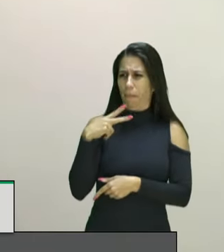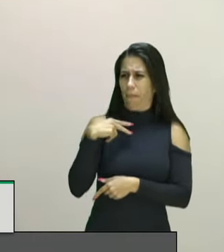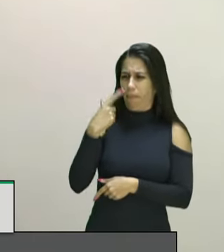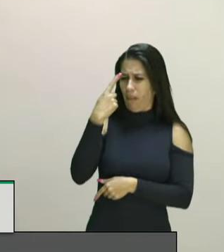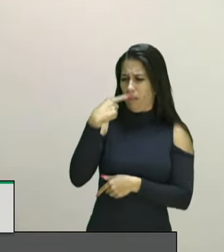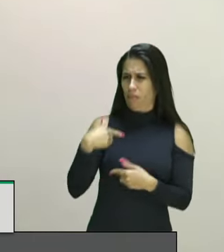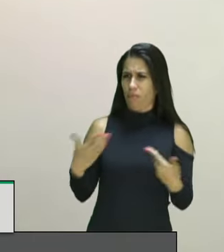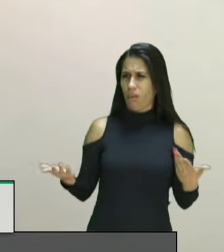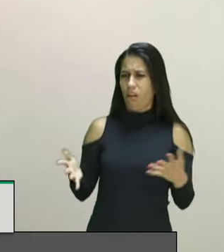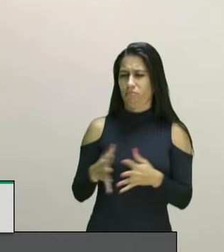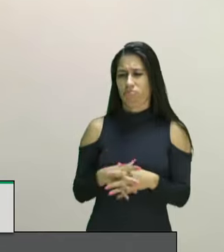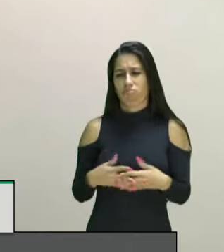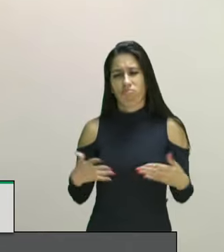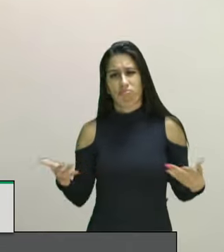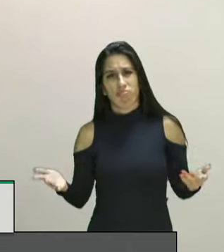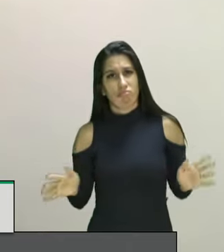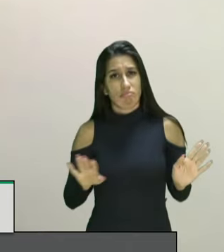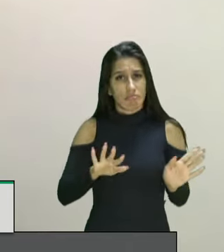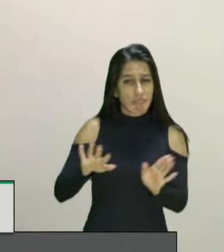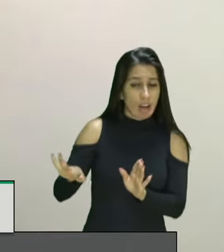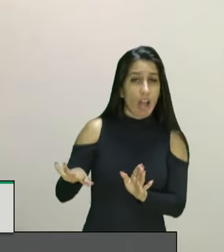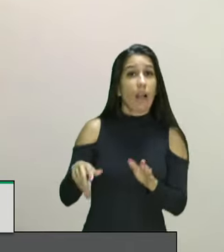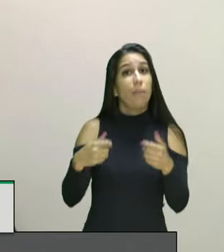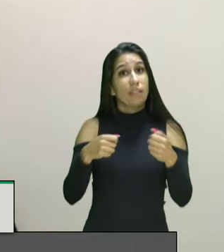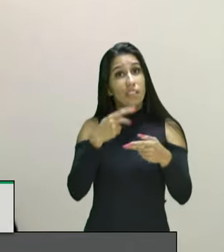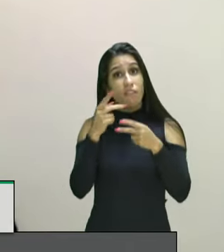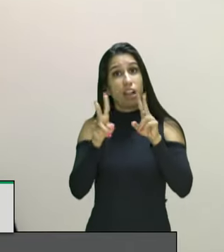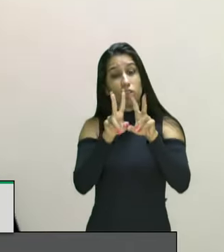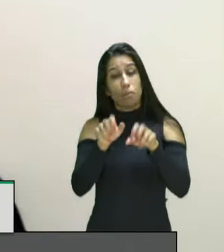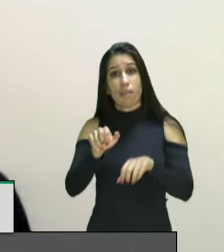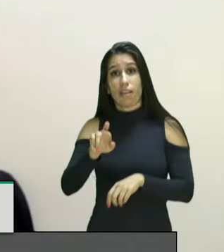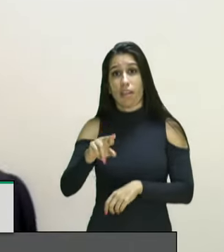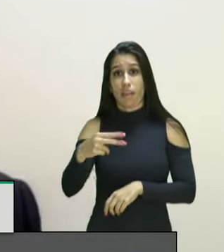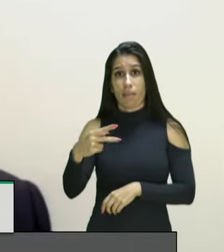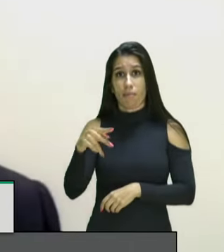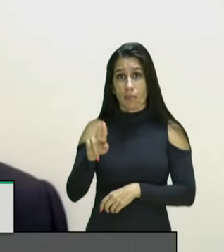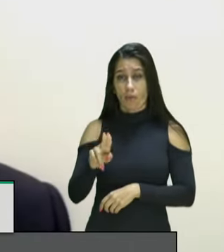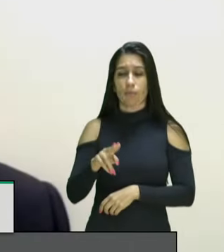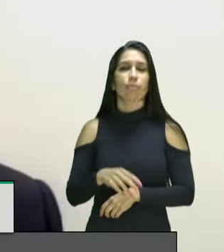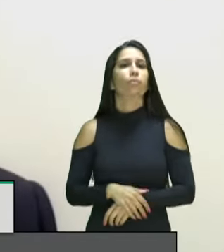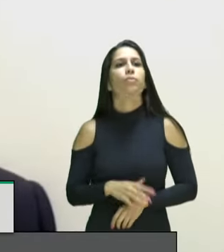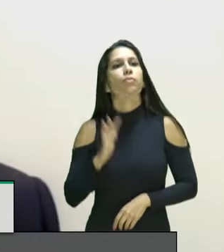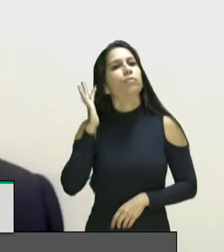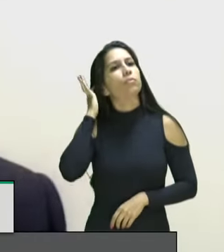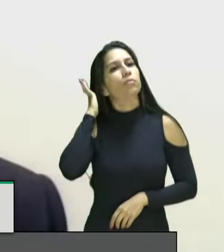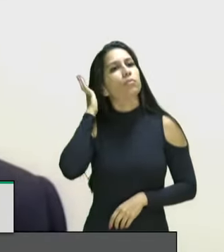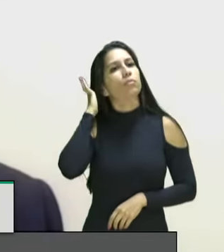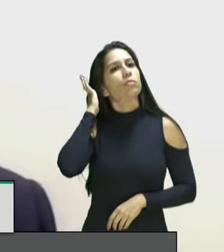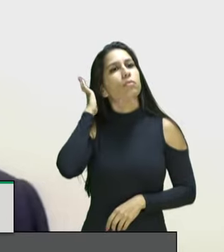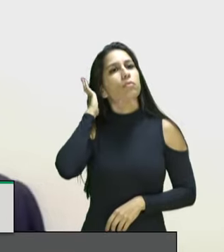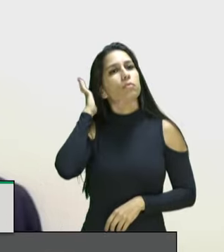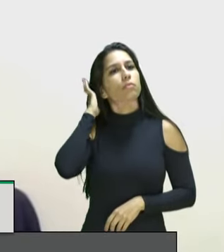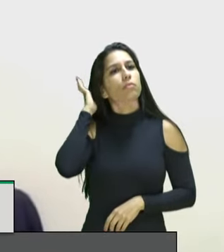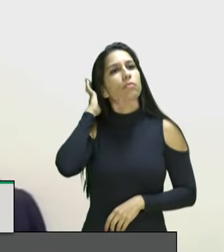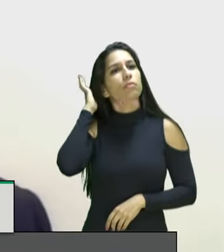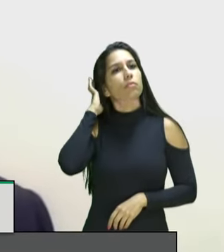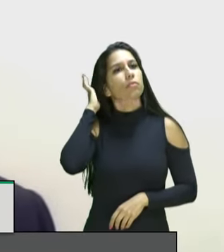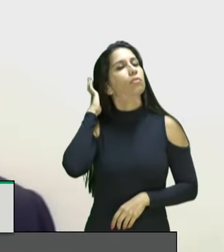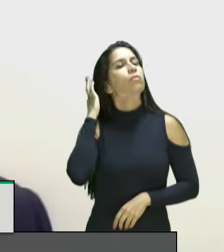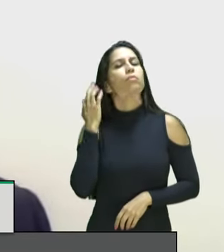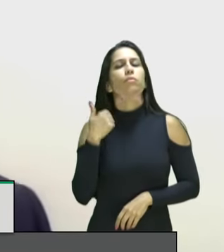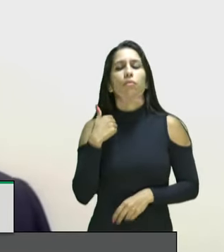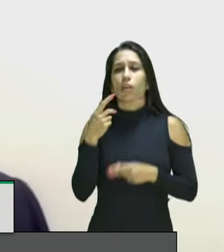recomendações da RPU então temos que deixar claro isso e eu gostaria de refutar algumas falas que foram